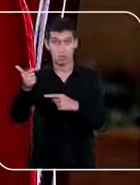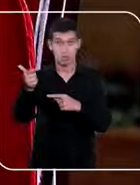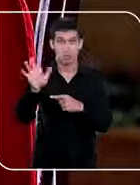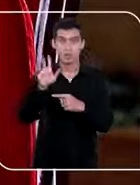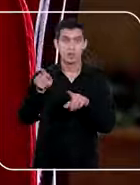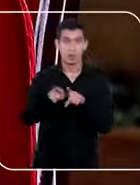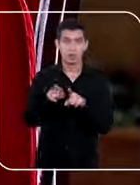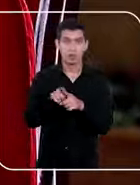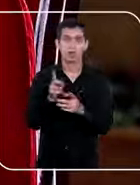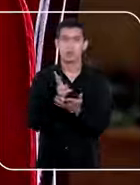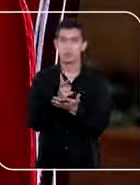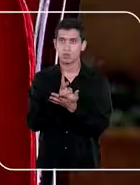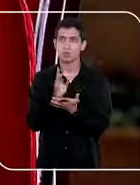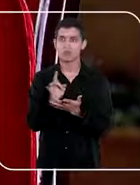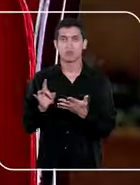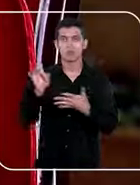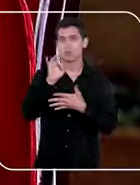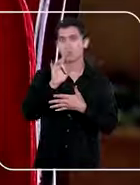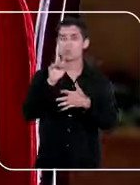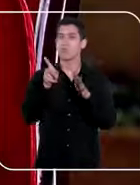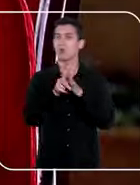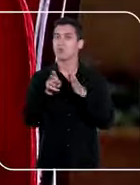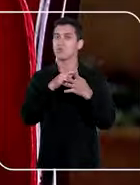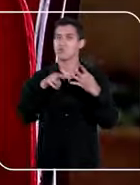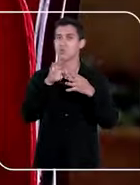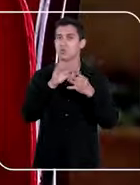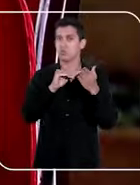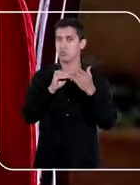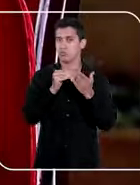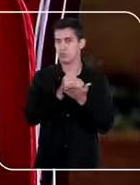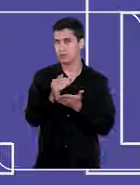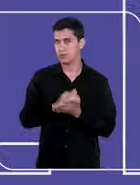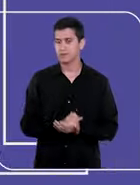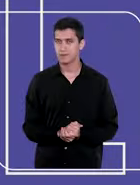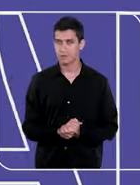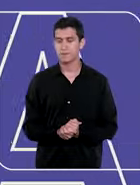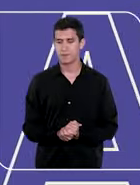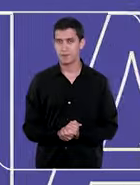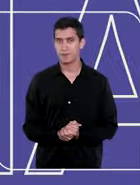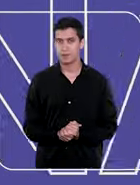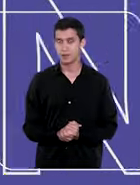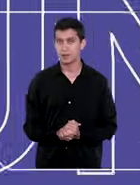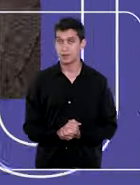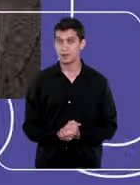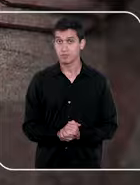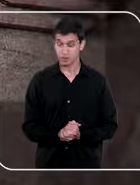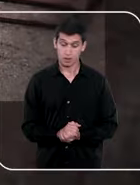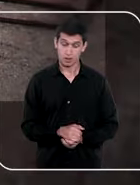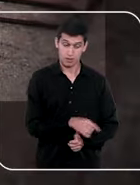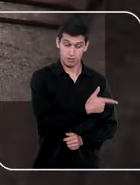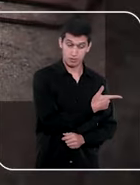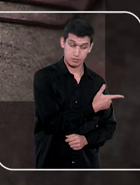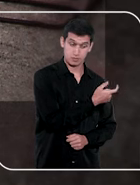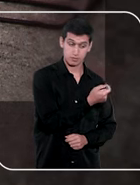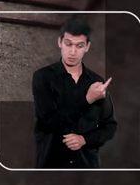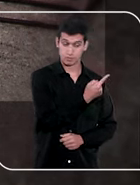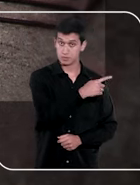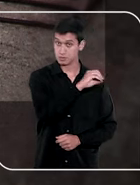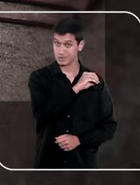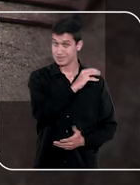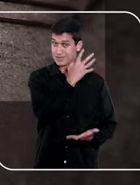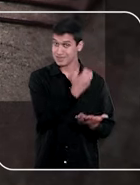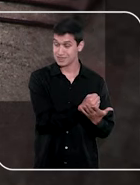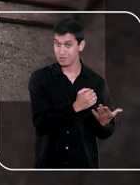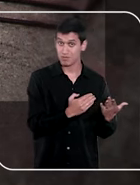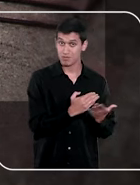priorização de recursos para a realização dessas iniciativas. Em 2010, foi aprovado o